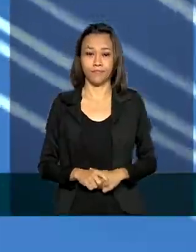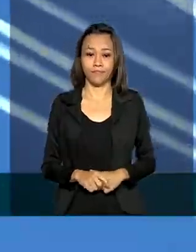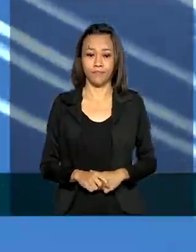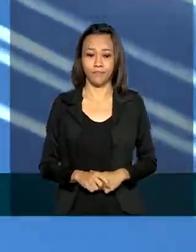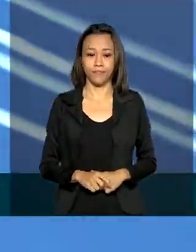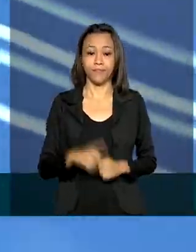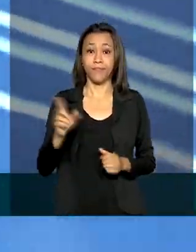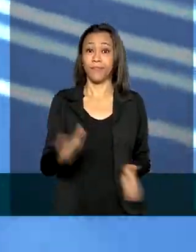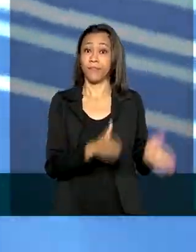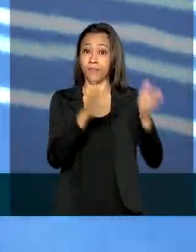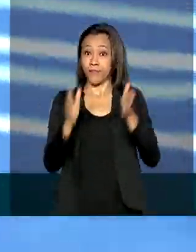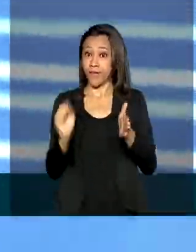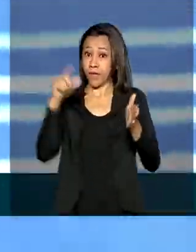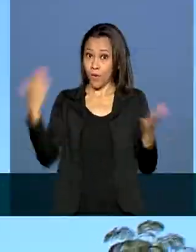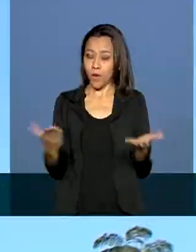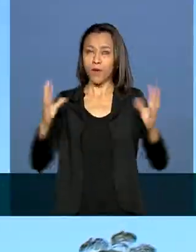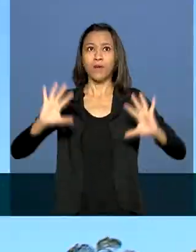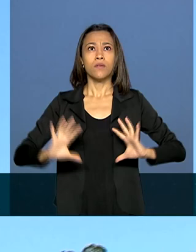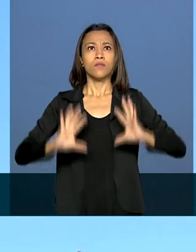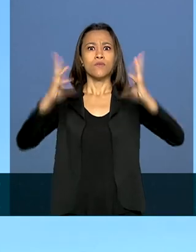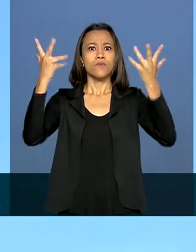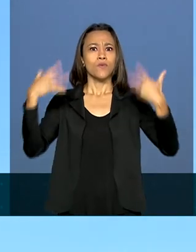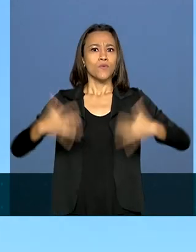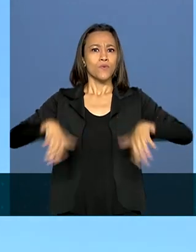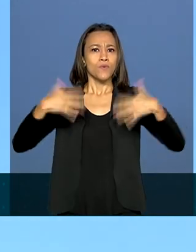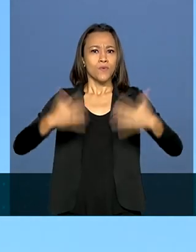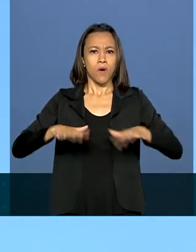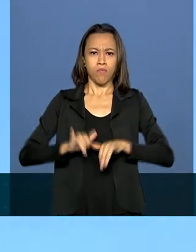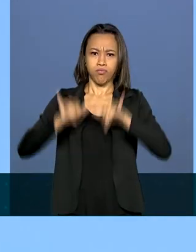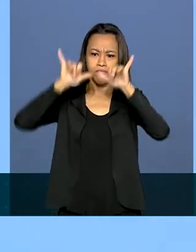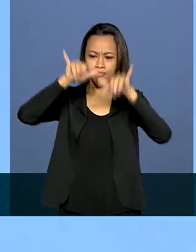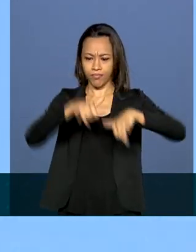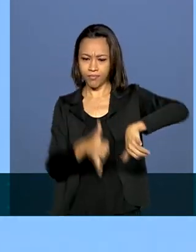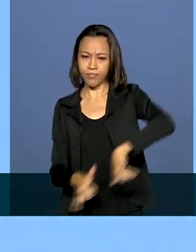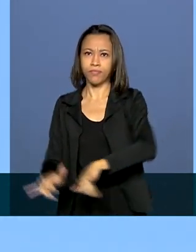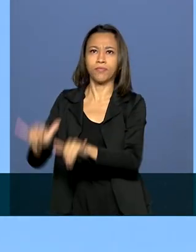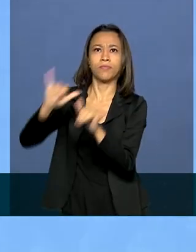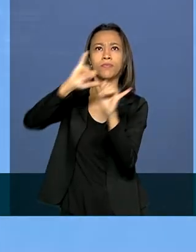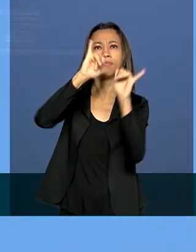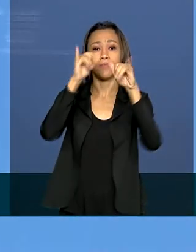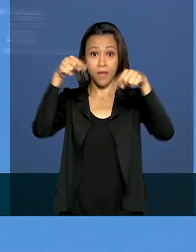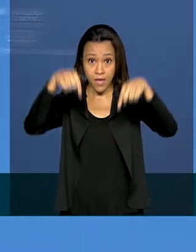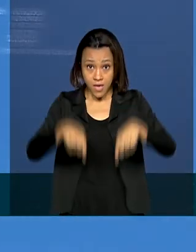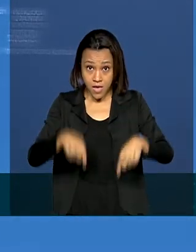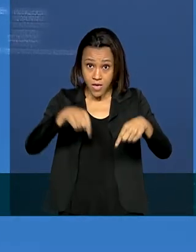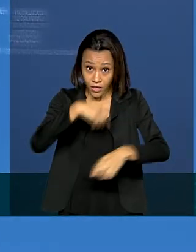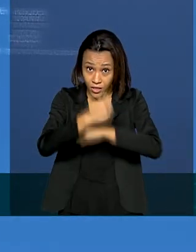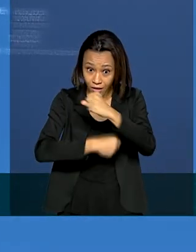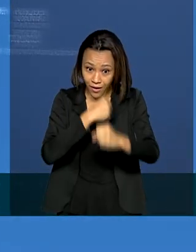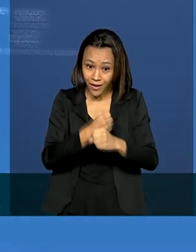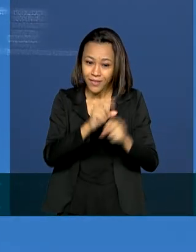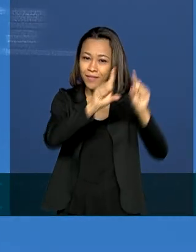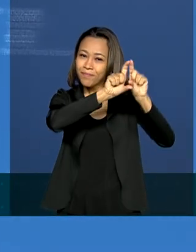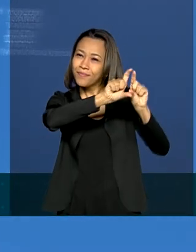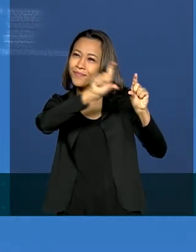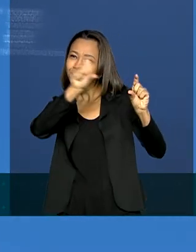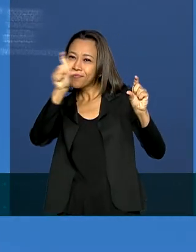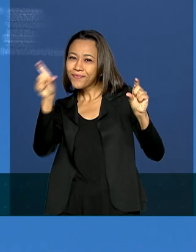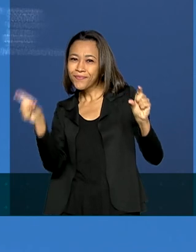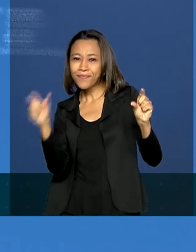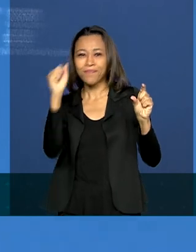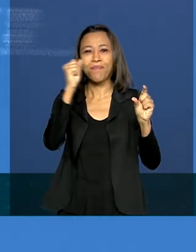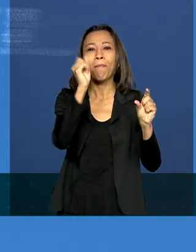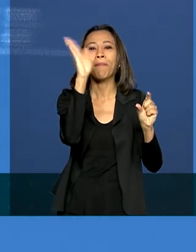E para coroar a festa, as manobras da Esquadrilha da Fumaça. Neste ano, as aeronaves escreveram a palavra Brasil